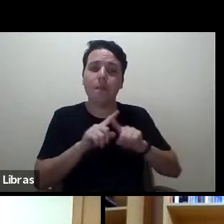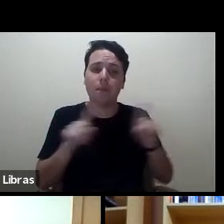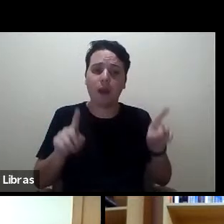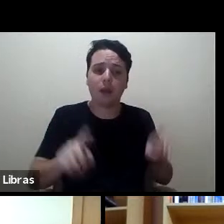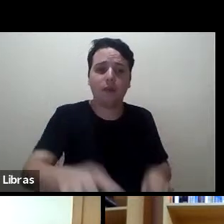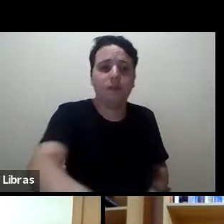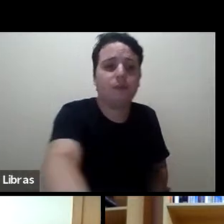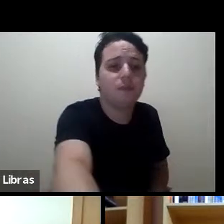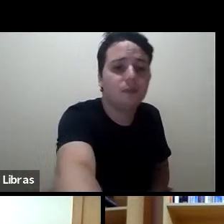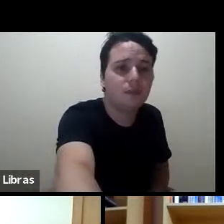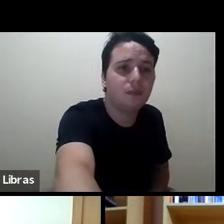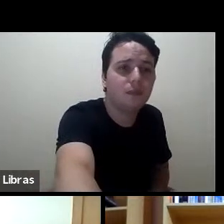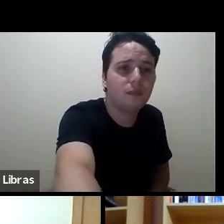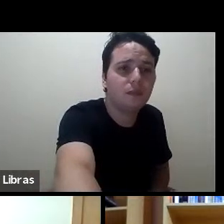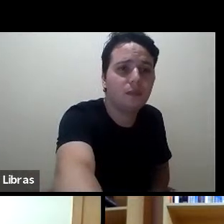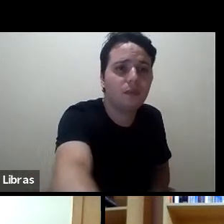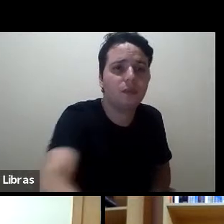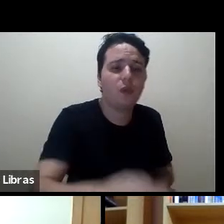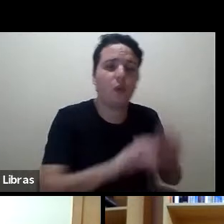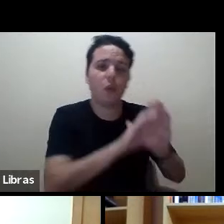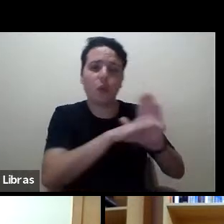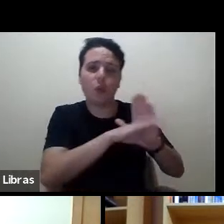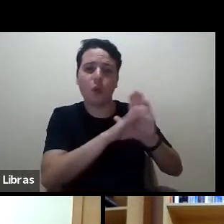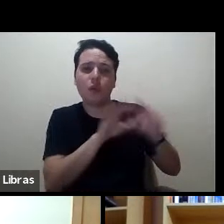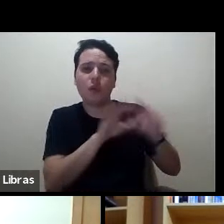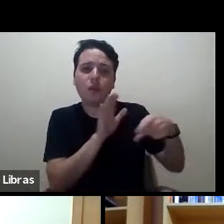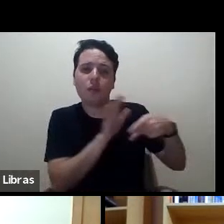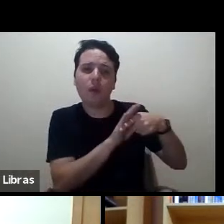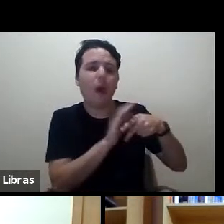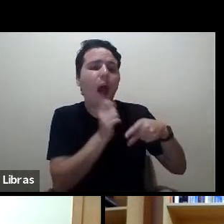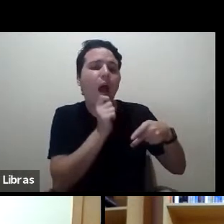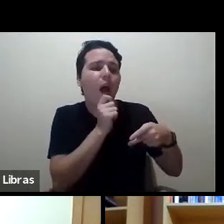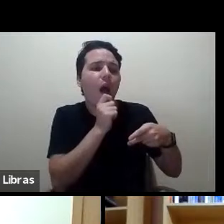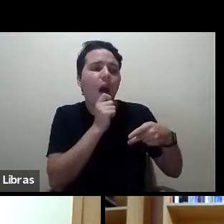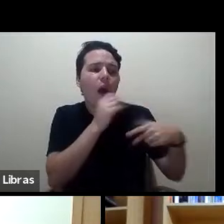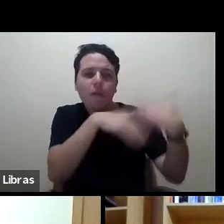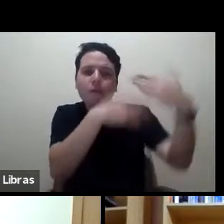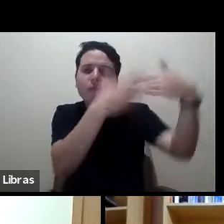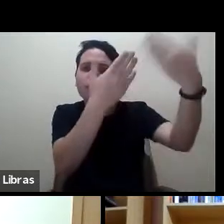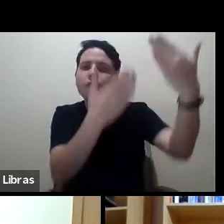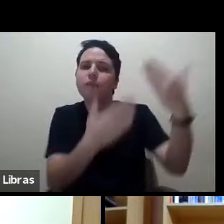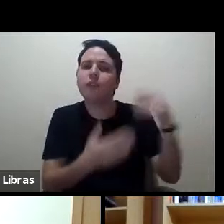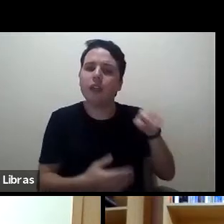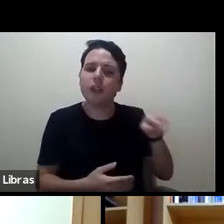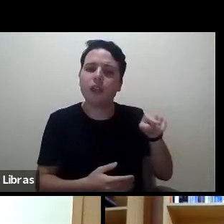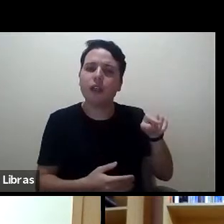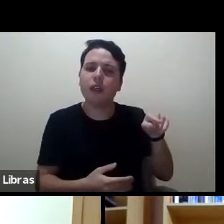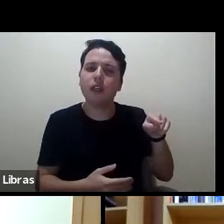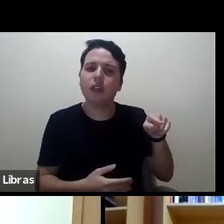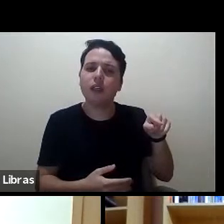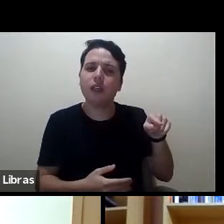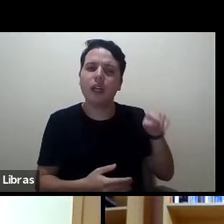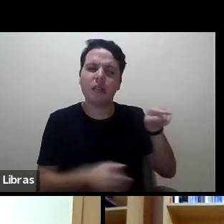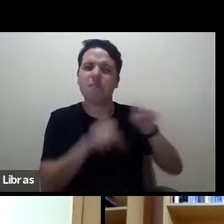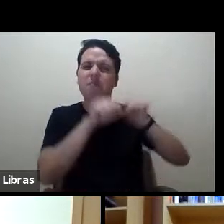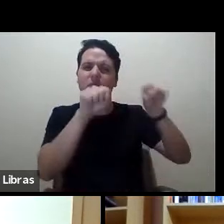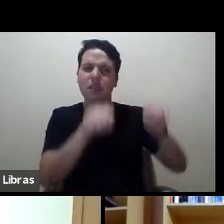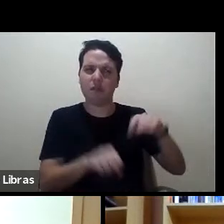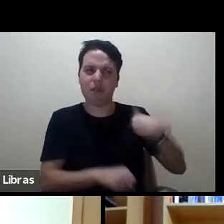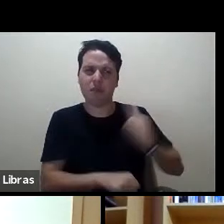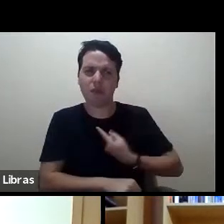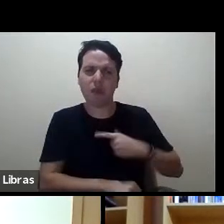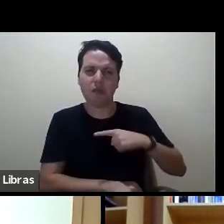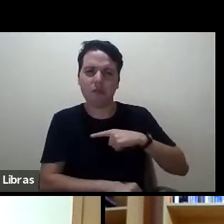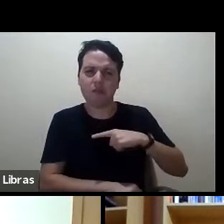conceito de acesso aberto não havia sido bem desenvolvido, ele disse, bom, este sistema que a gente tem